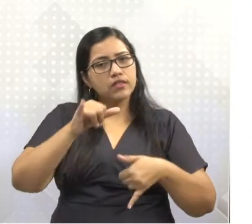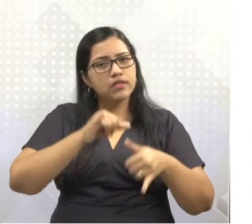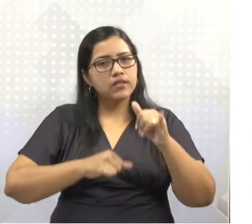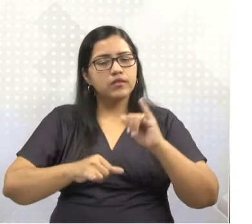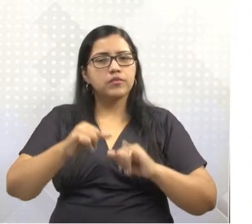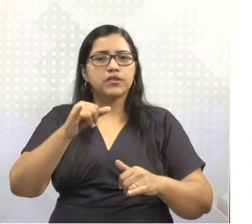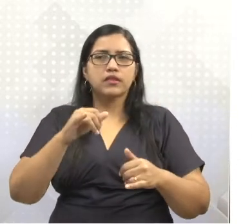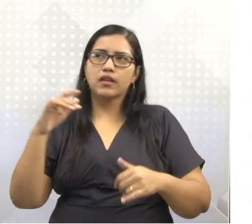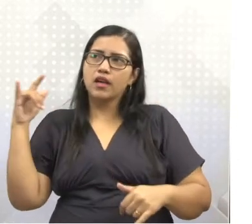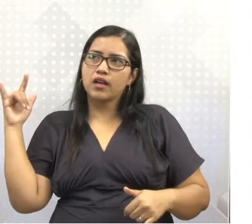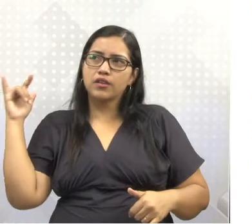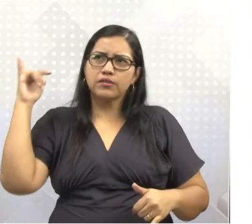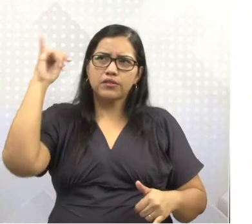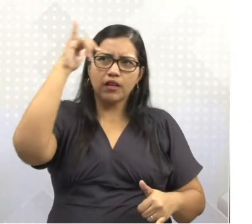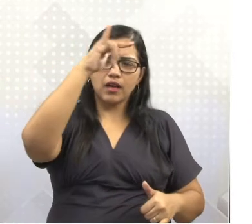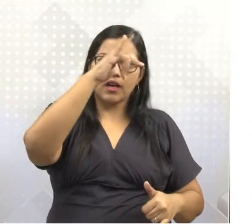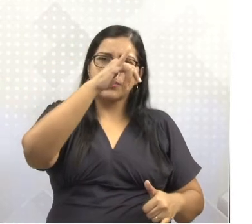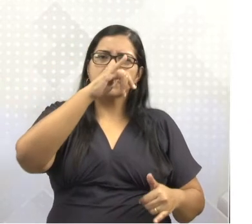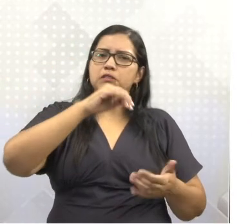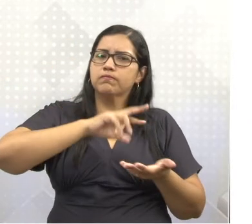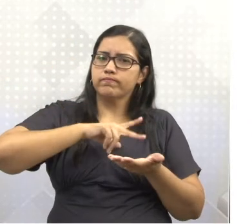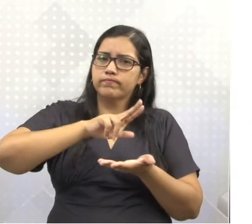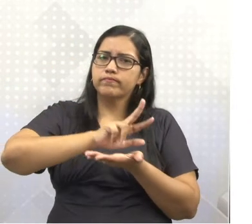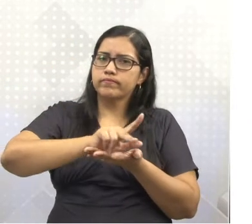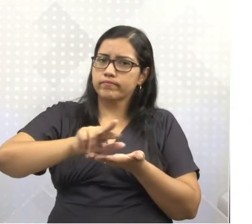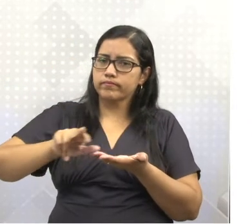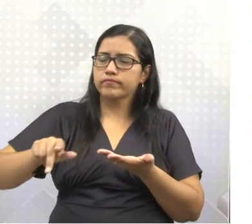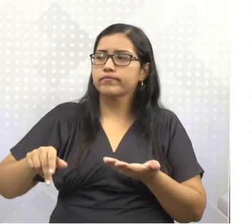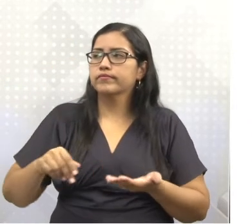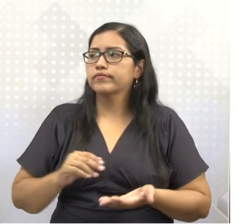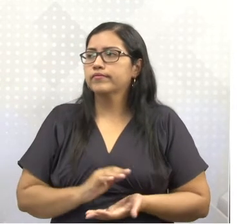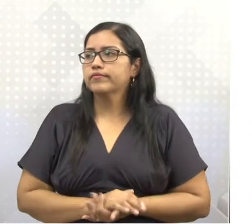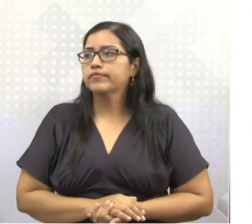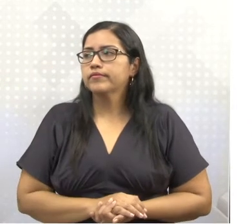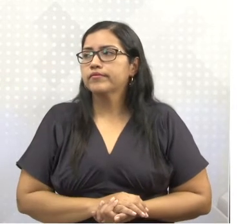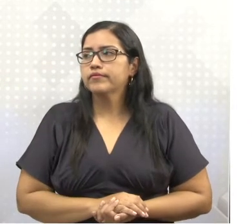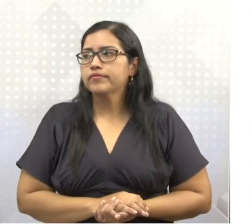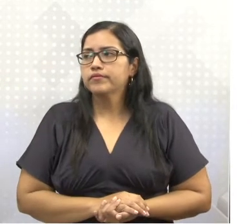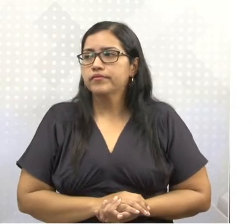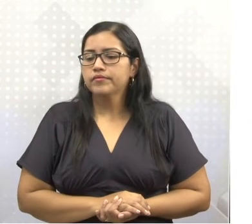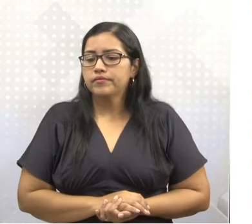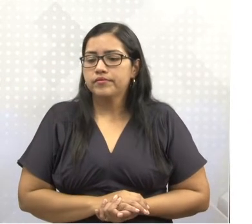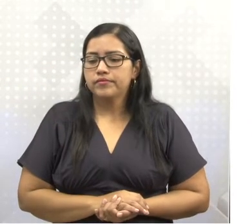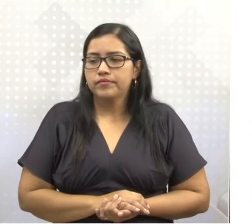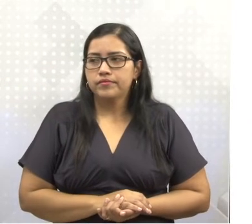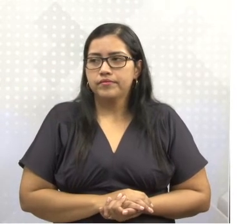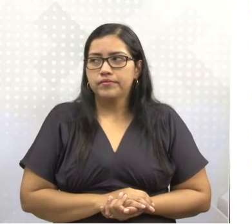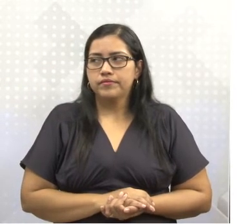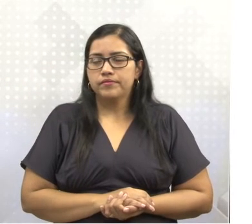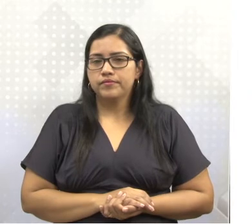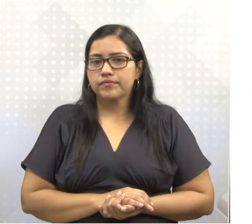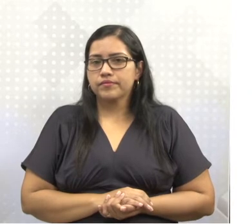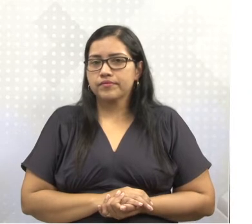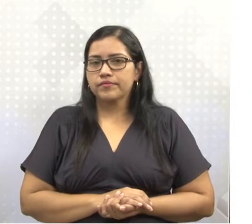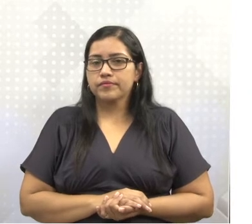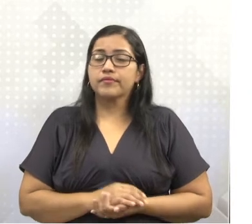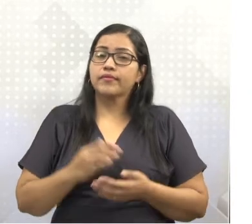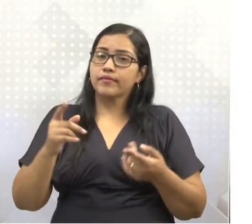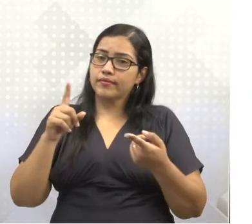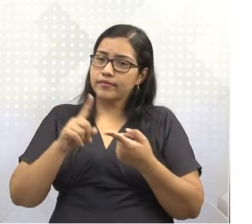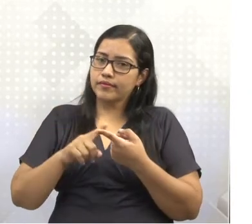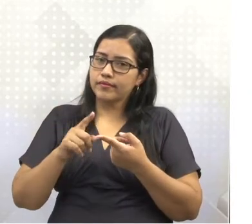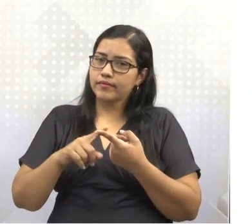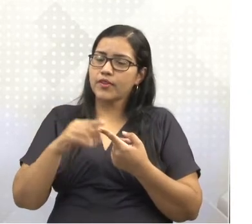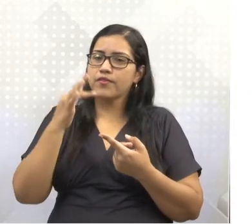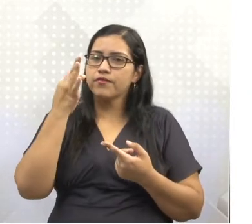aeronáutica, entre outros tipos de indústrias, tá certo? Pronto. E aqui temos a